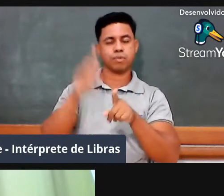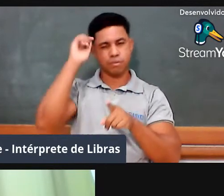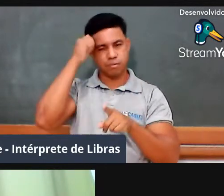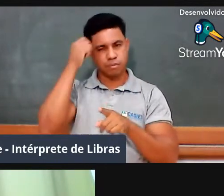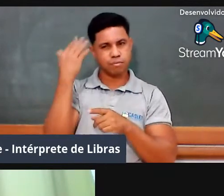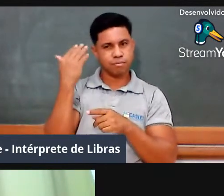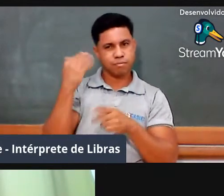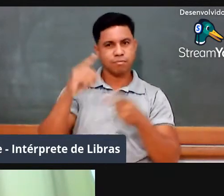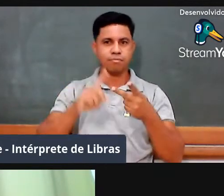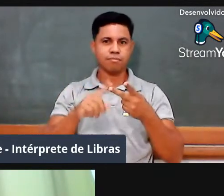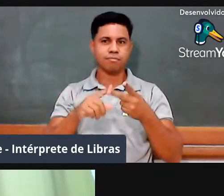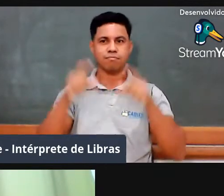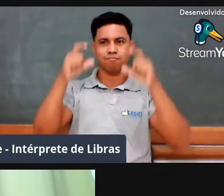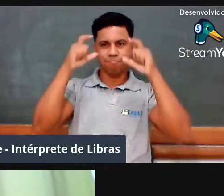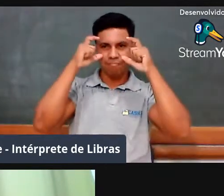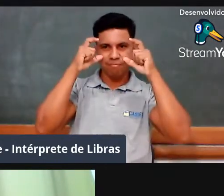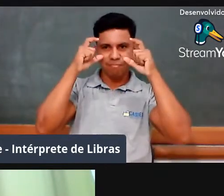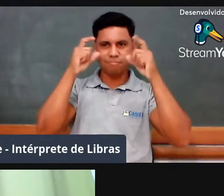óculos para perto.